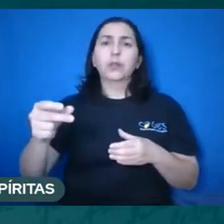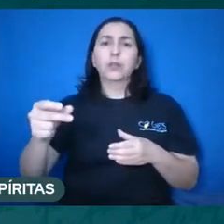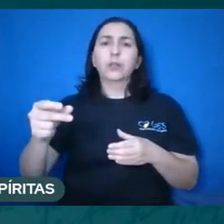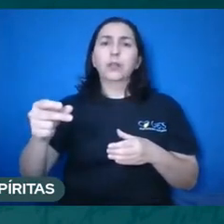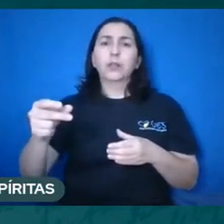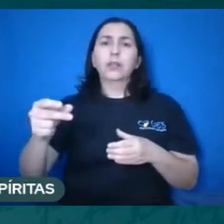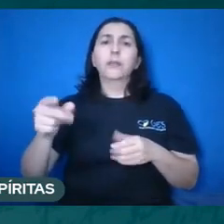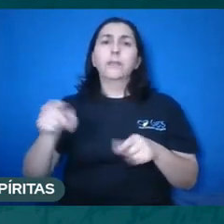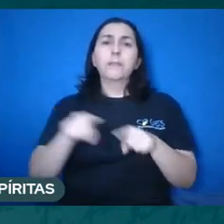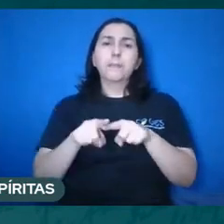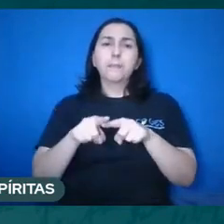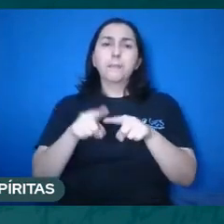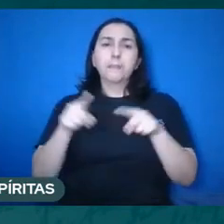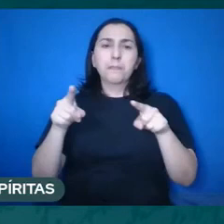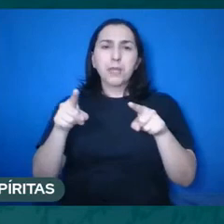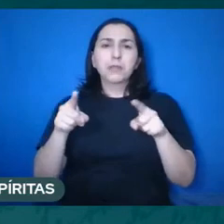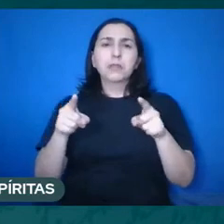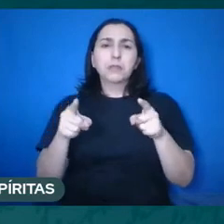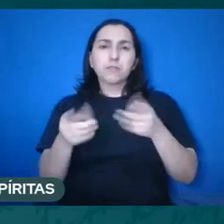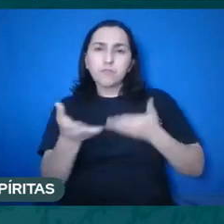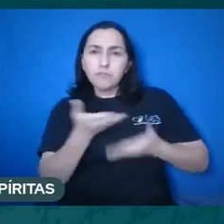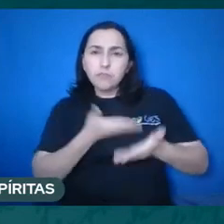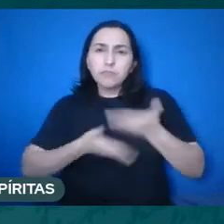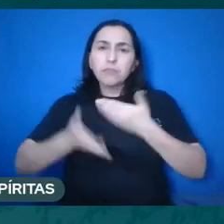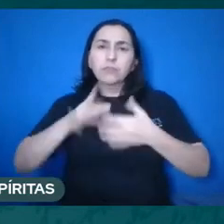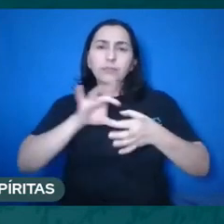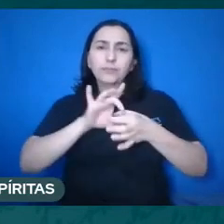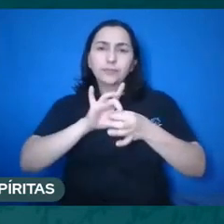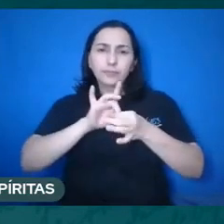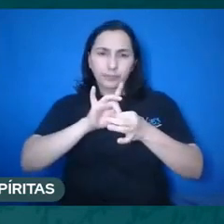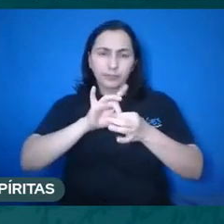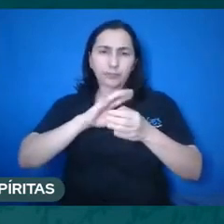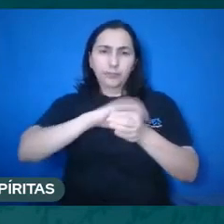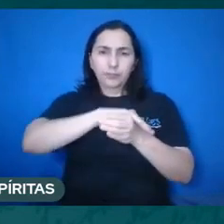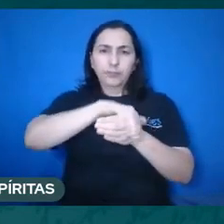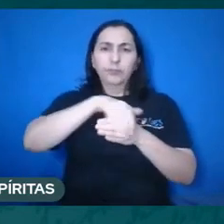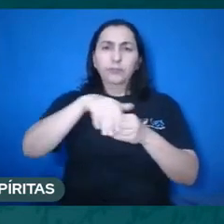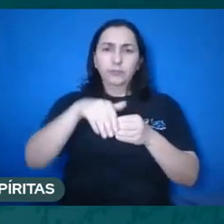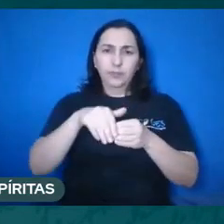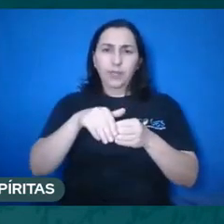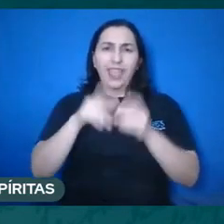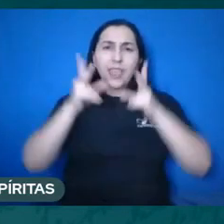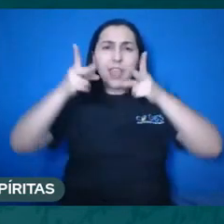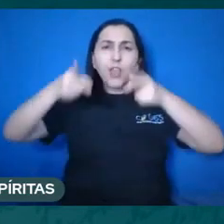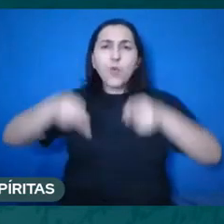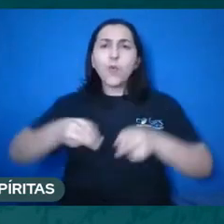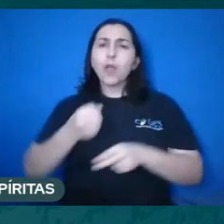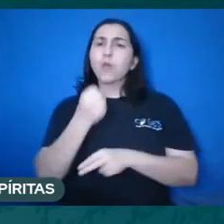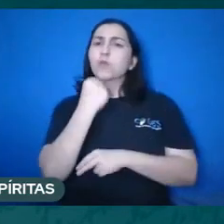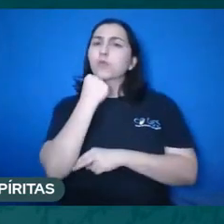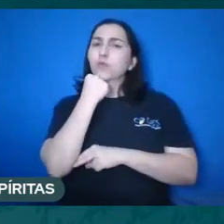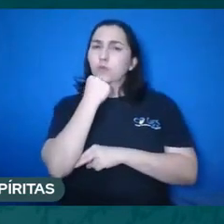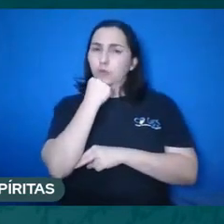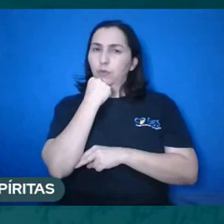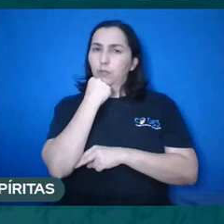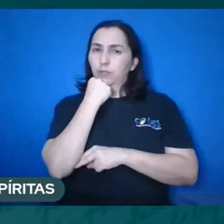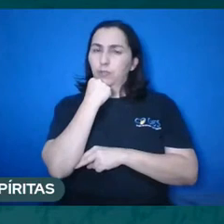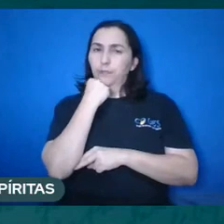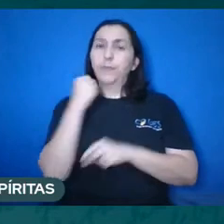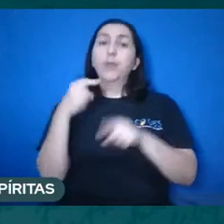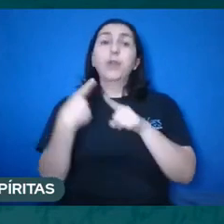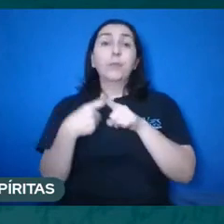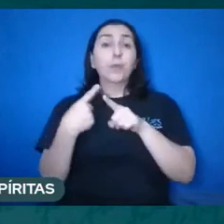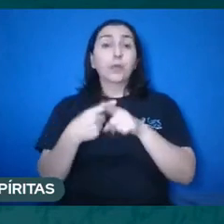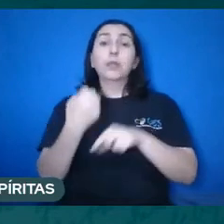correlaciona com ele. E é justamente a ideia de Sócrates. Sócrates traz justamente essa